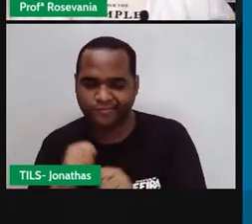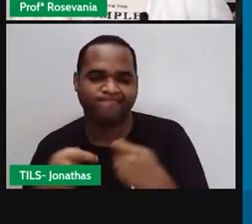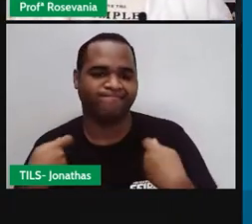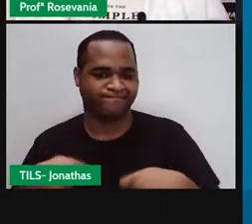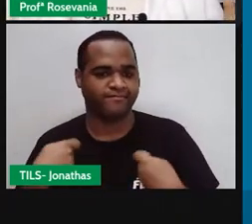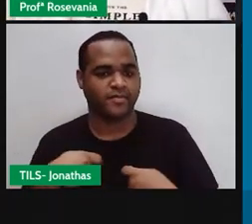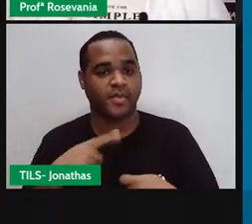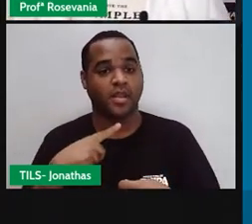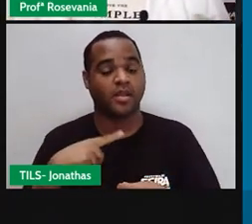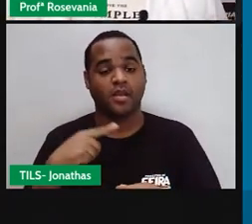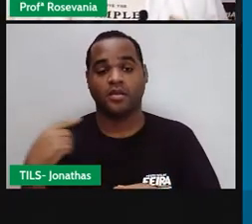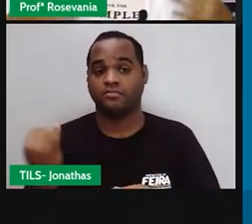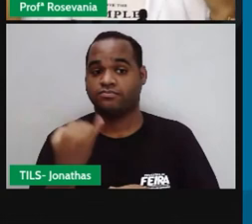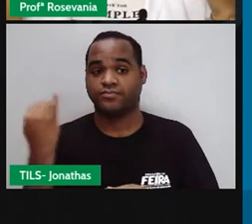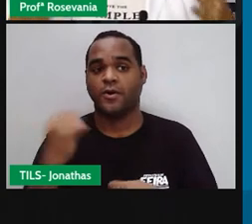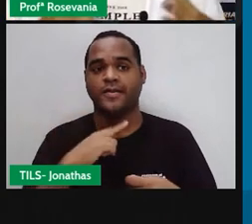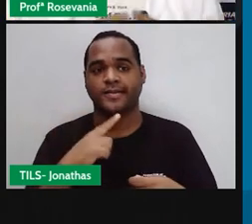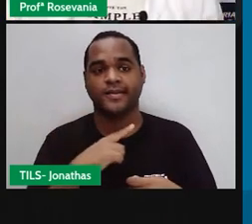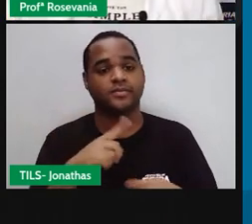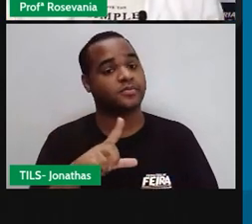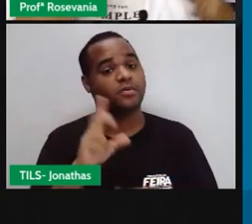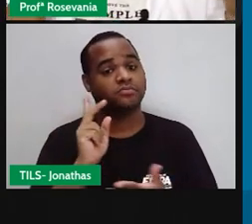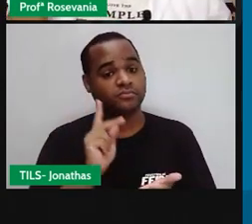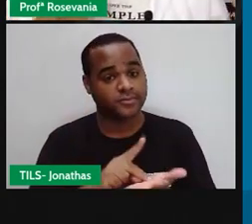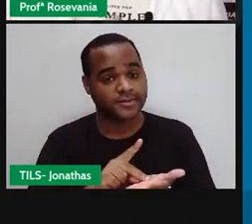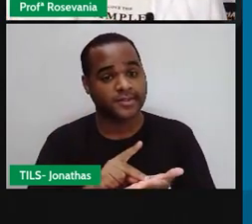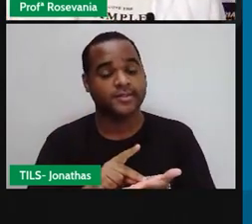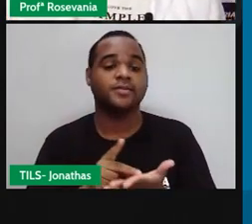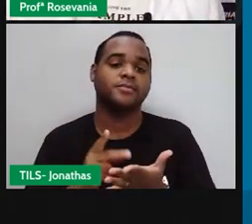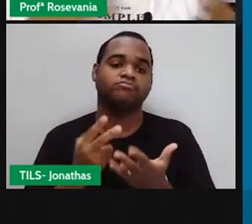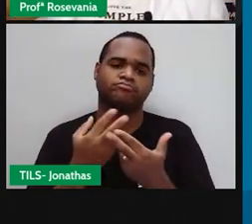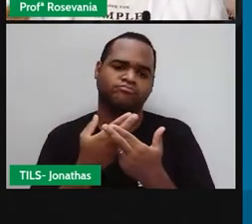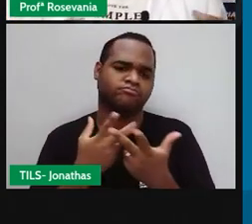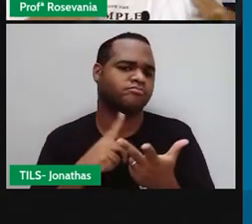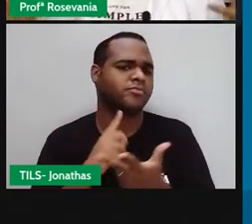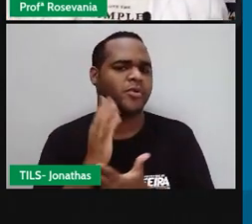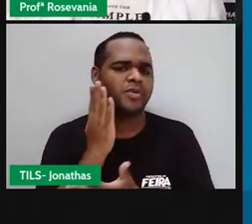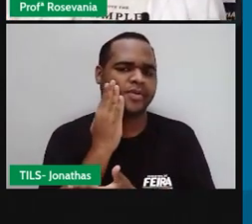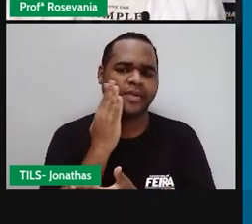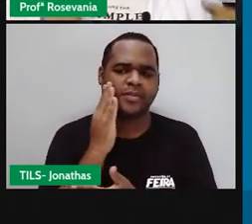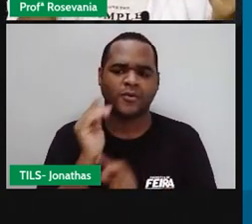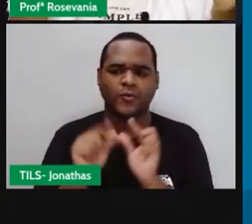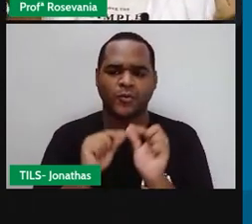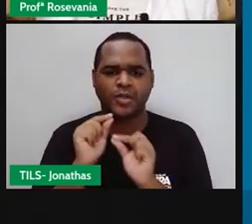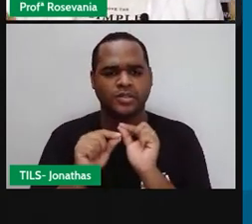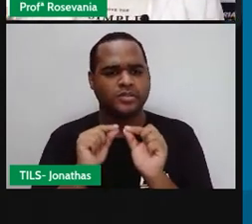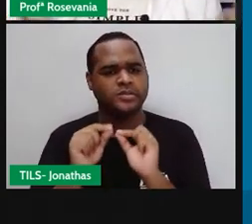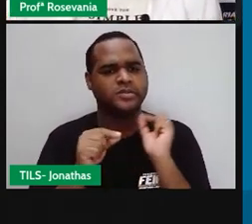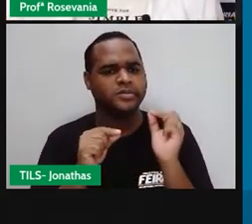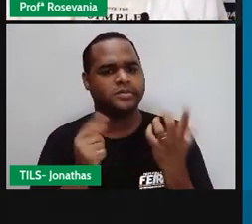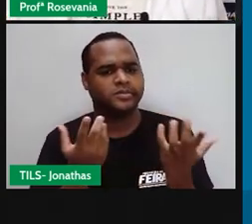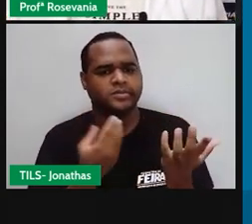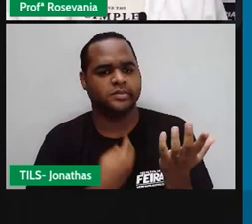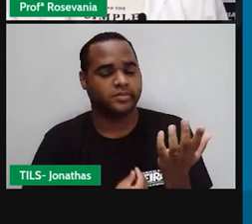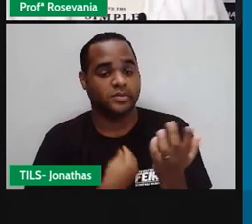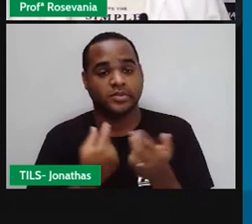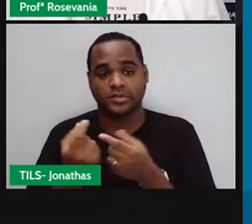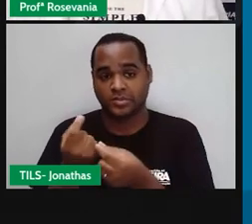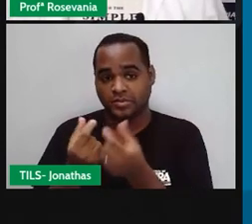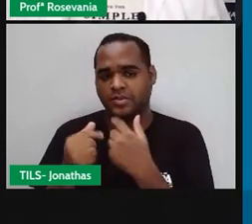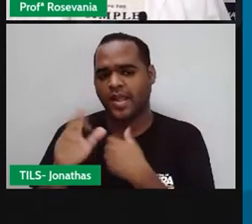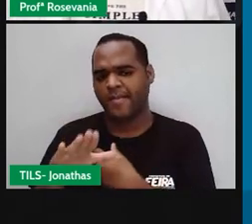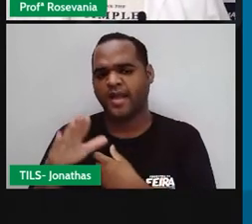bora dar o crédito deles, então, na realidade, a gente vive num mundo em que o lucro é o que